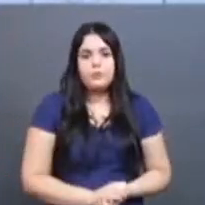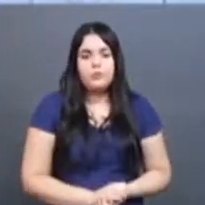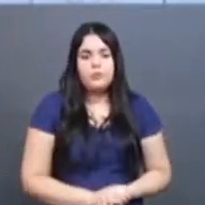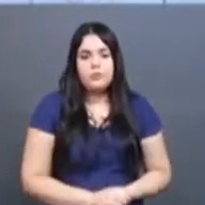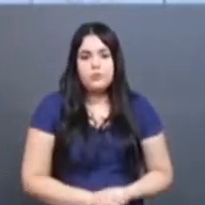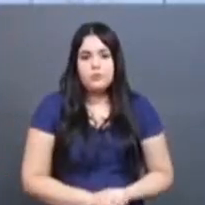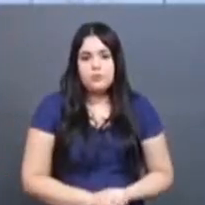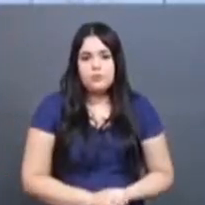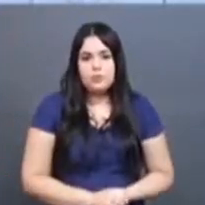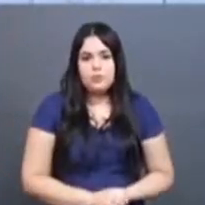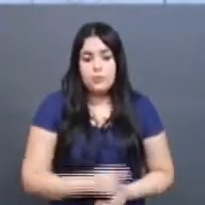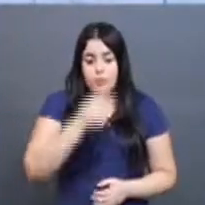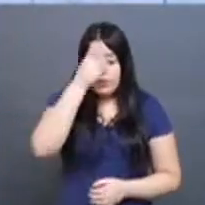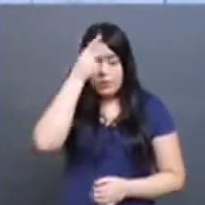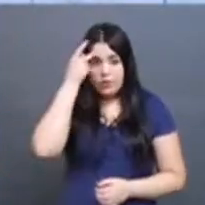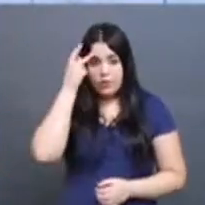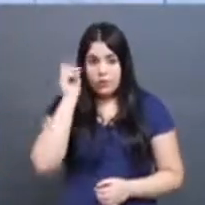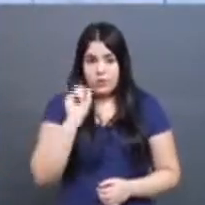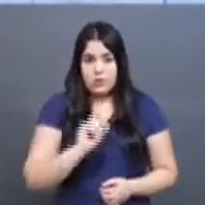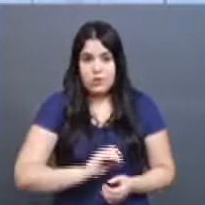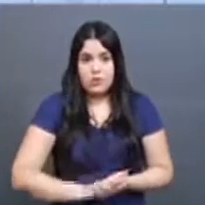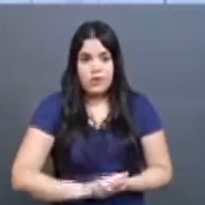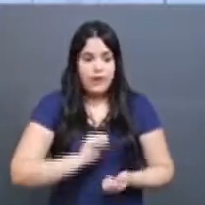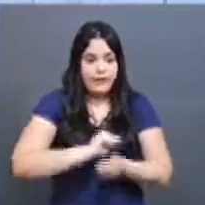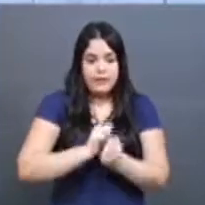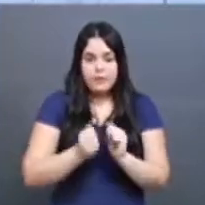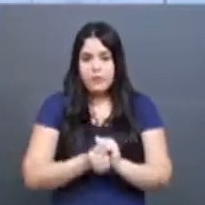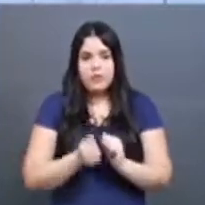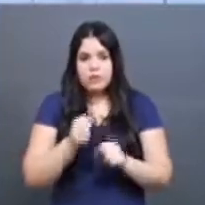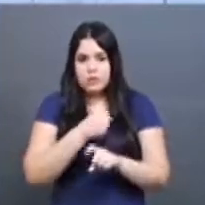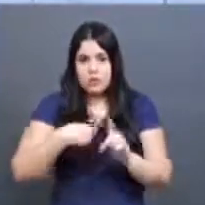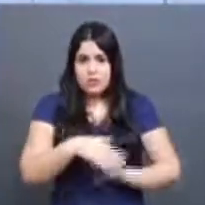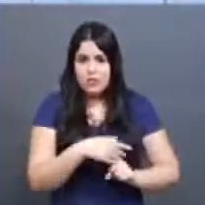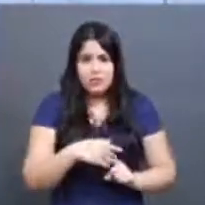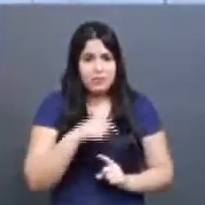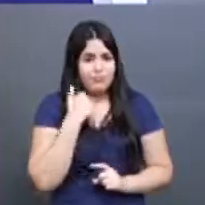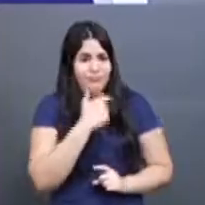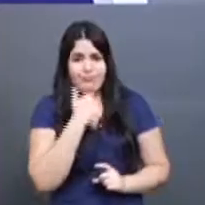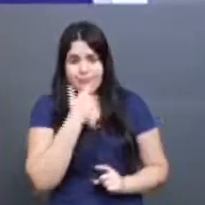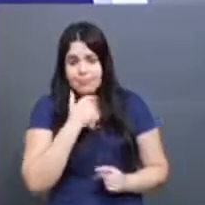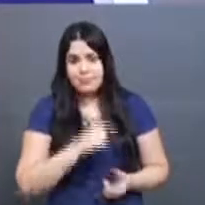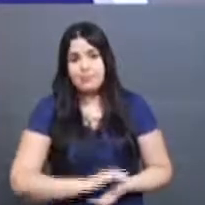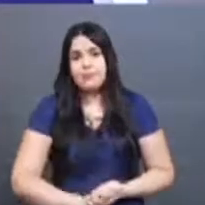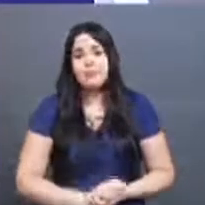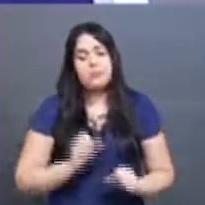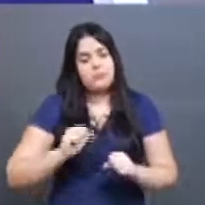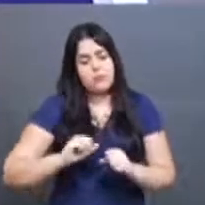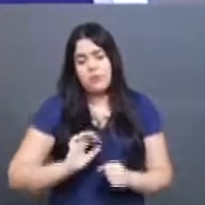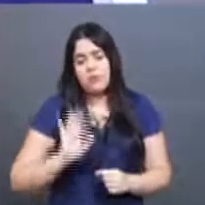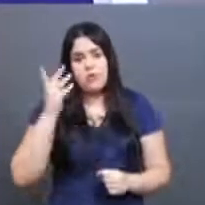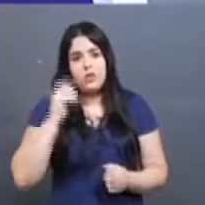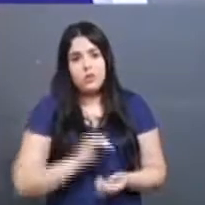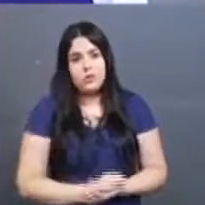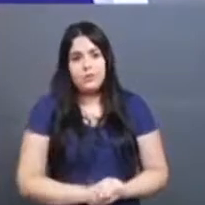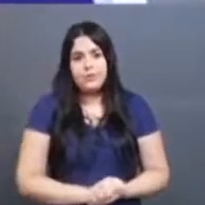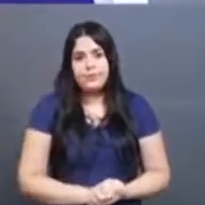em pessoas não adaptadas socialmente. Pode acontecer, sim.